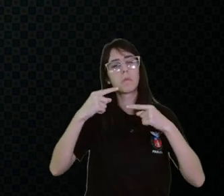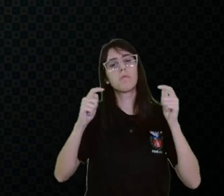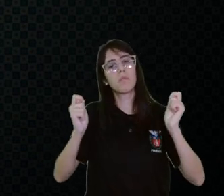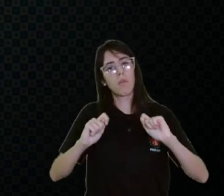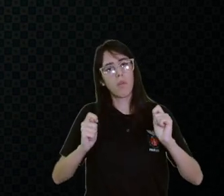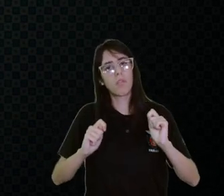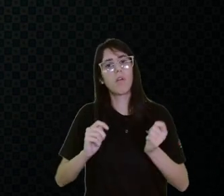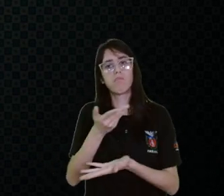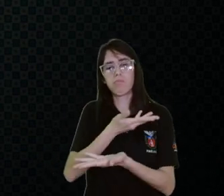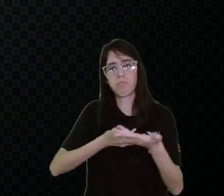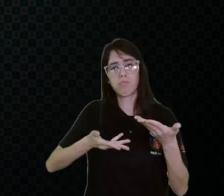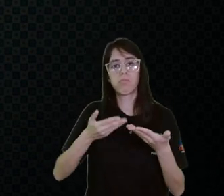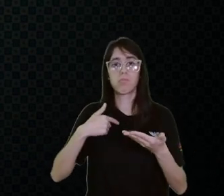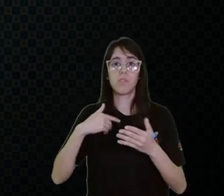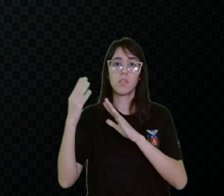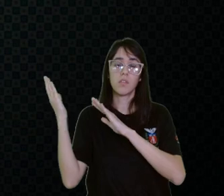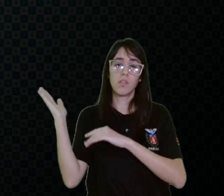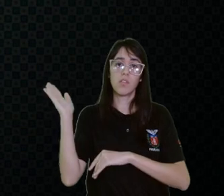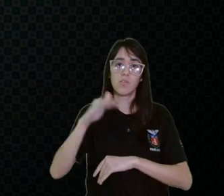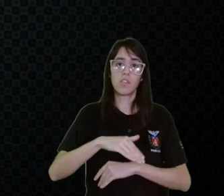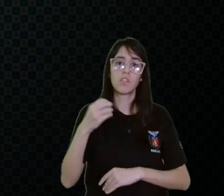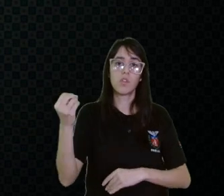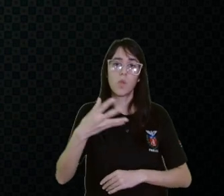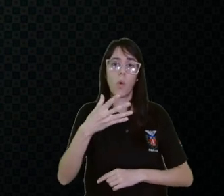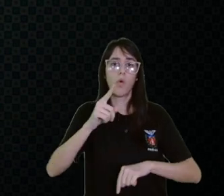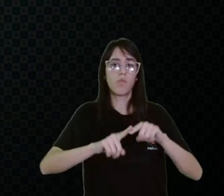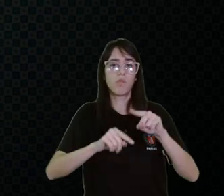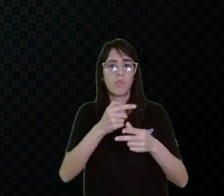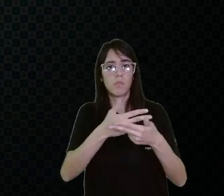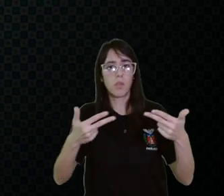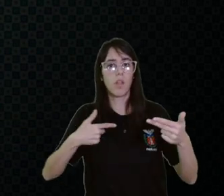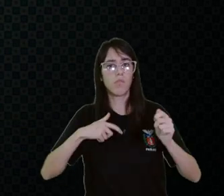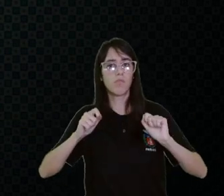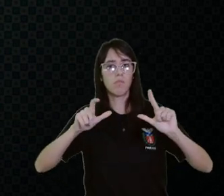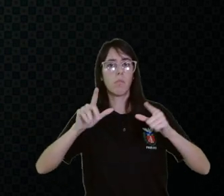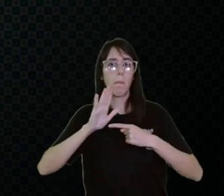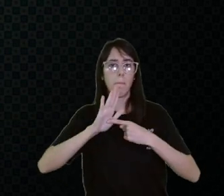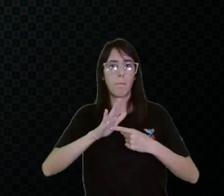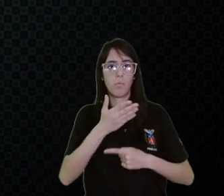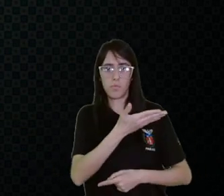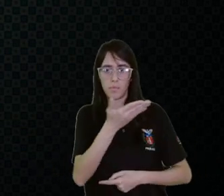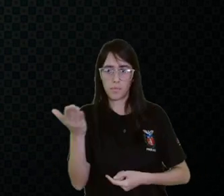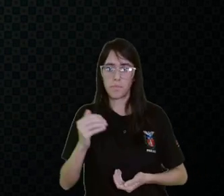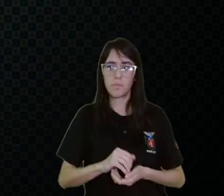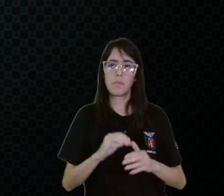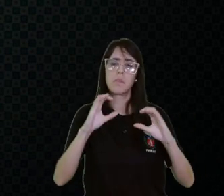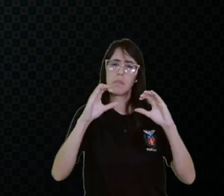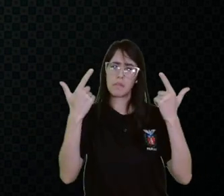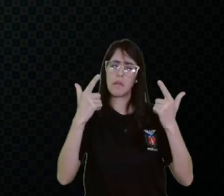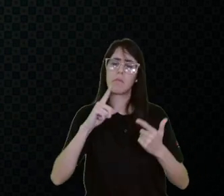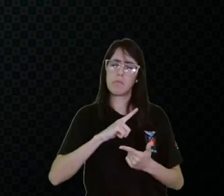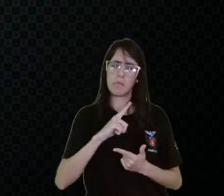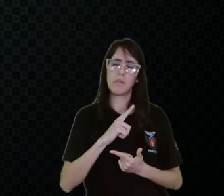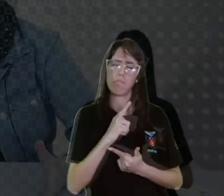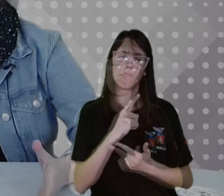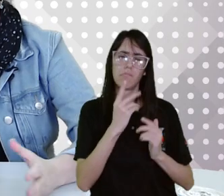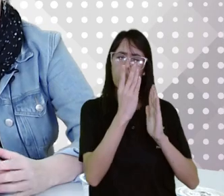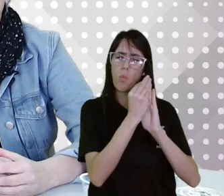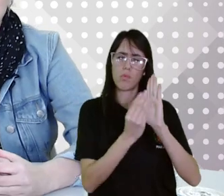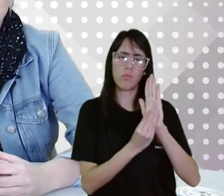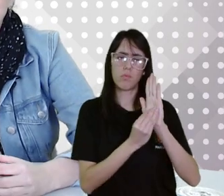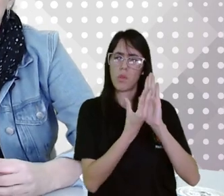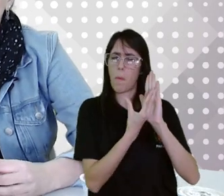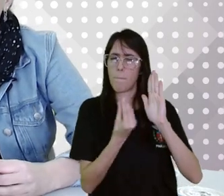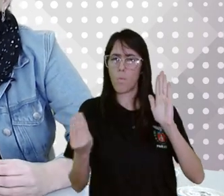trazer novos materiais, enfim, disponibilizar mais coisas, então, claro que é muito conteúdo, né? Para um espaço